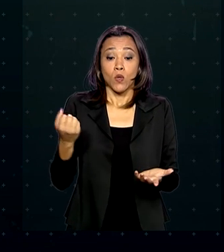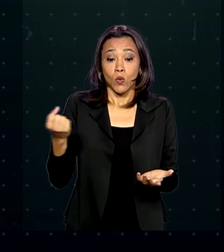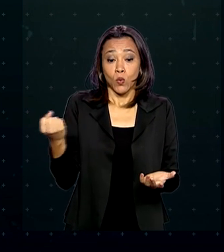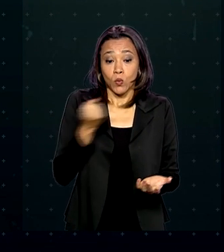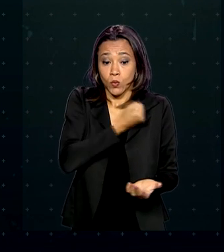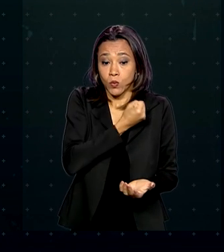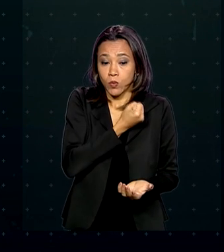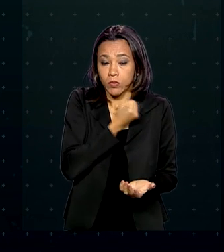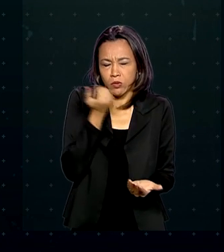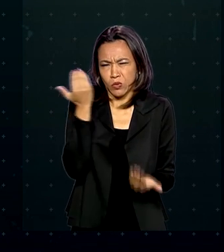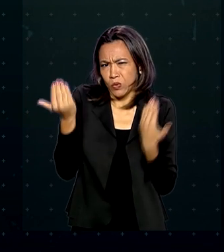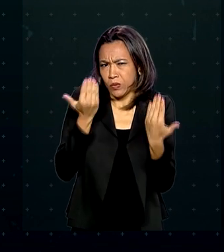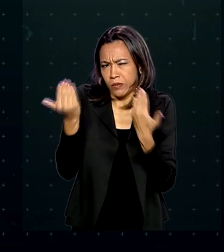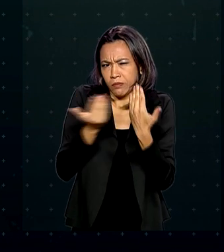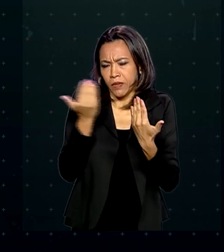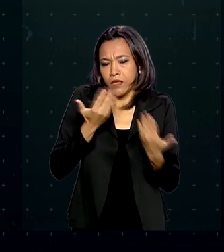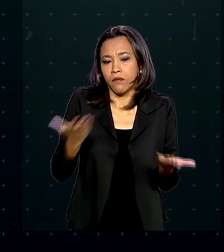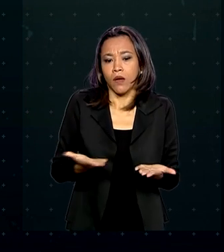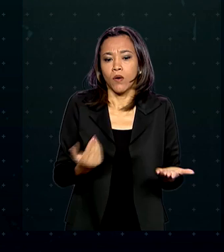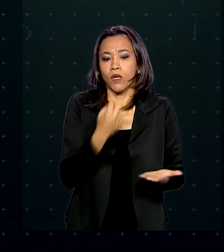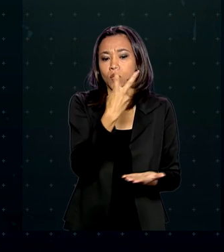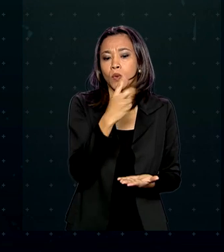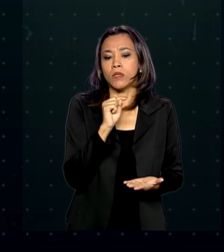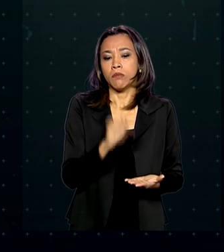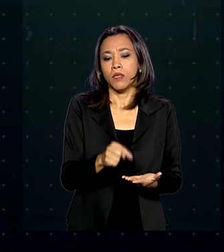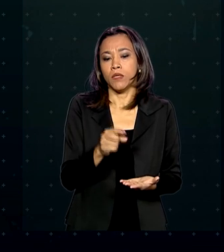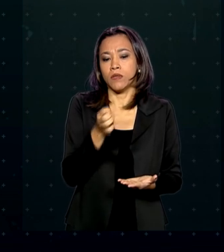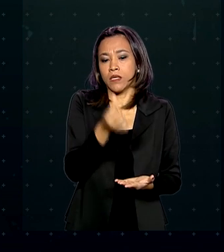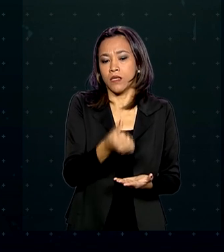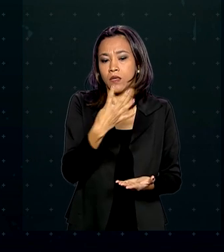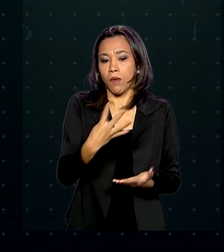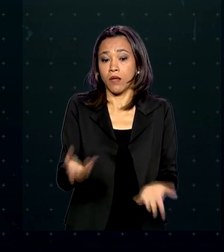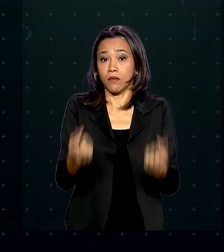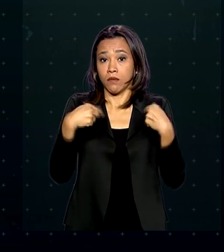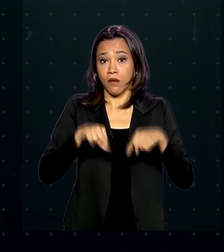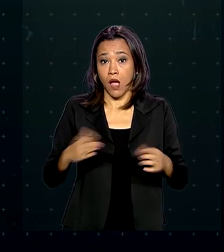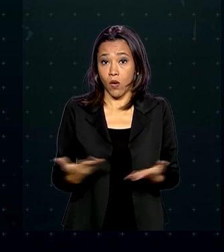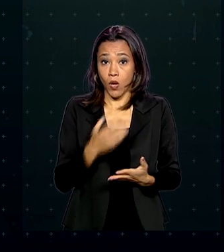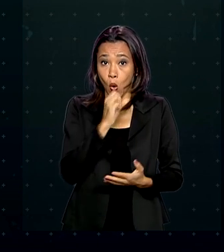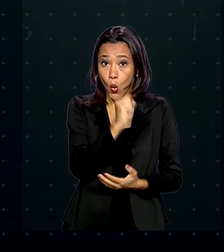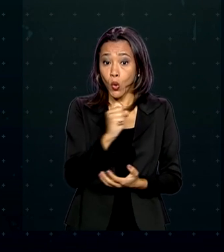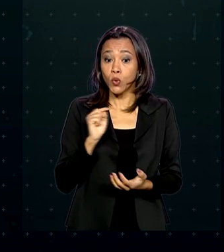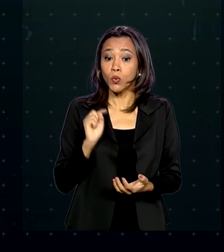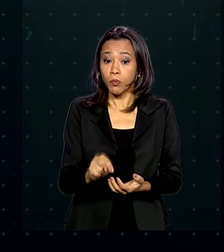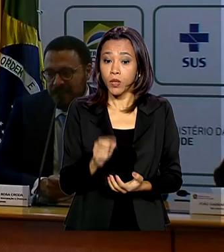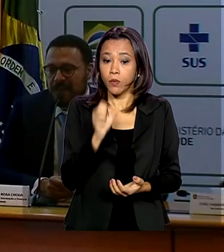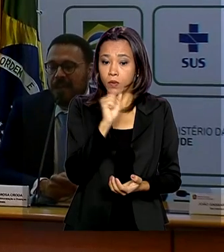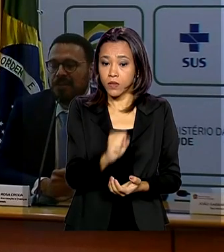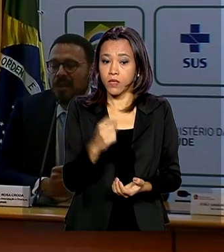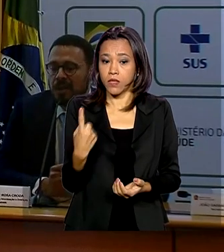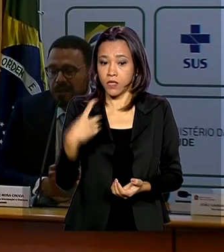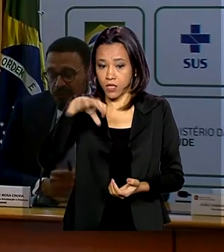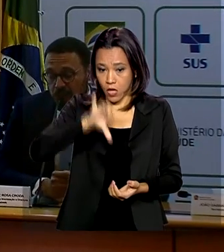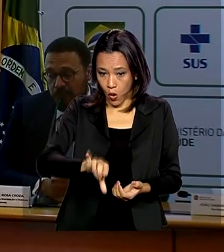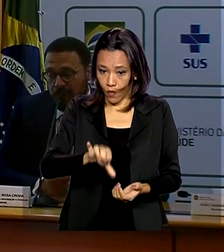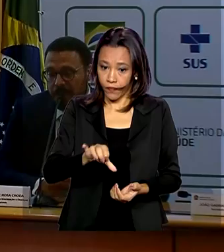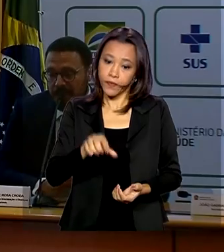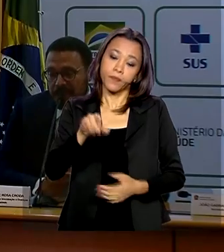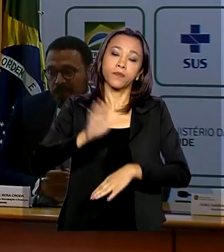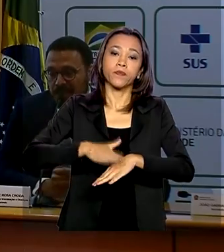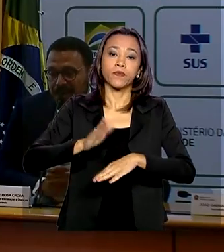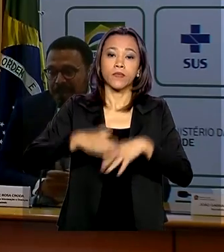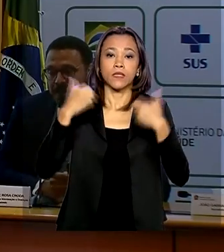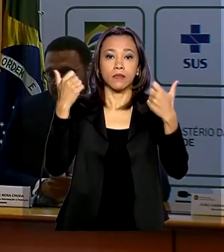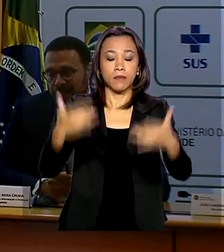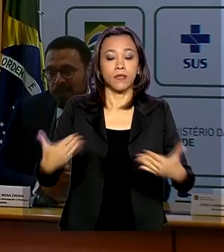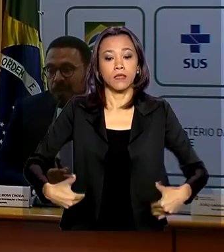casos suspeitos passou de 2.064 para 8.819. Segundo o Ministério da